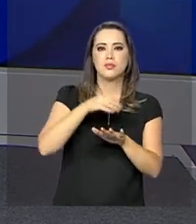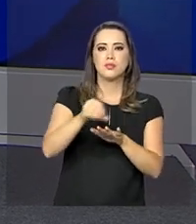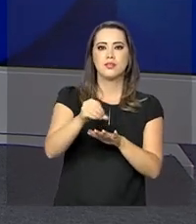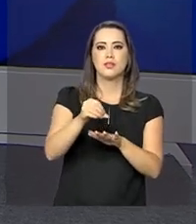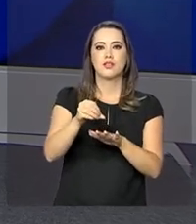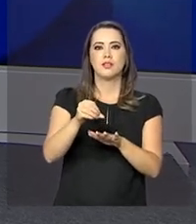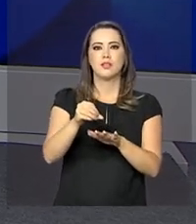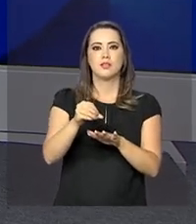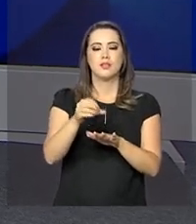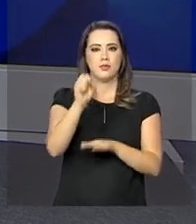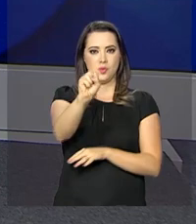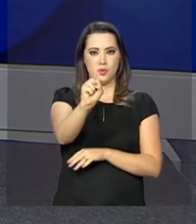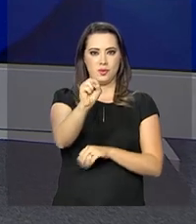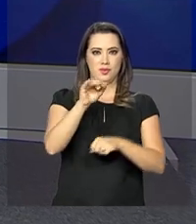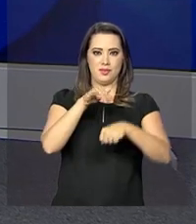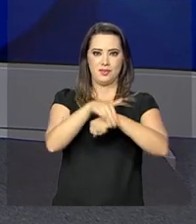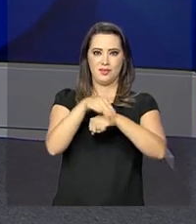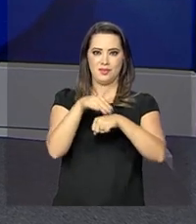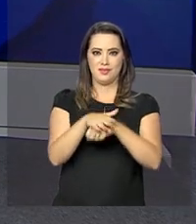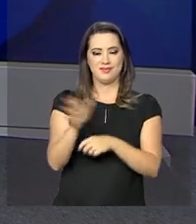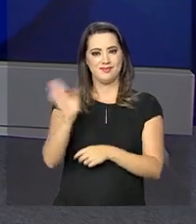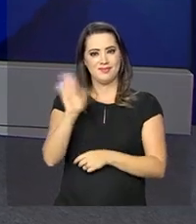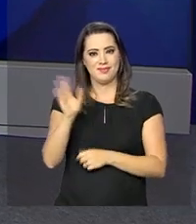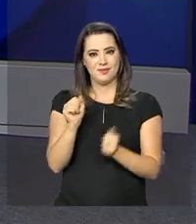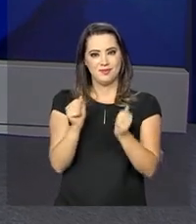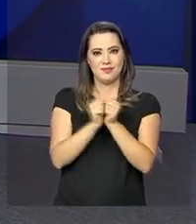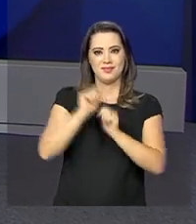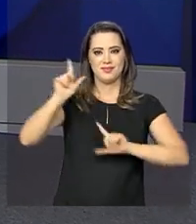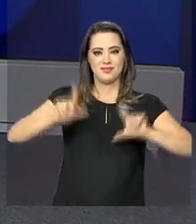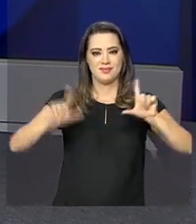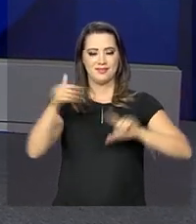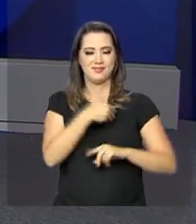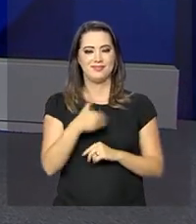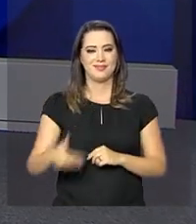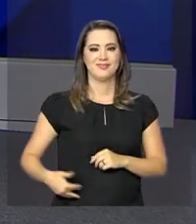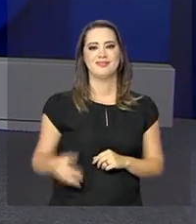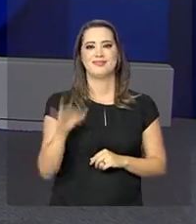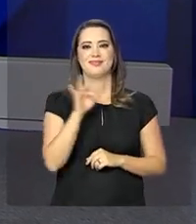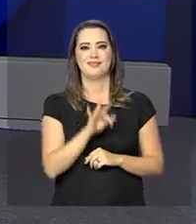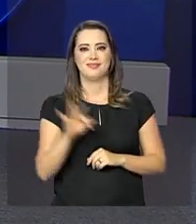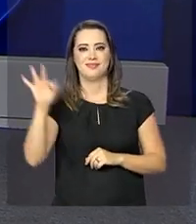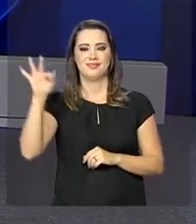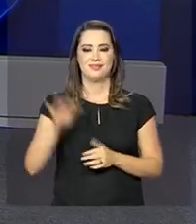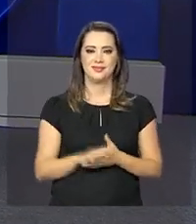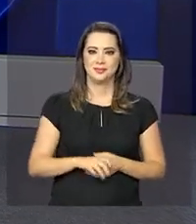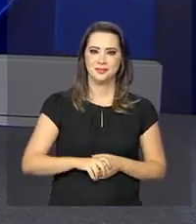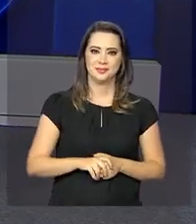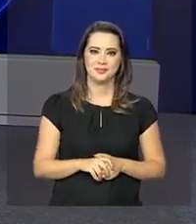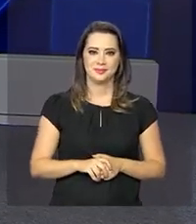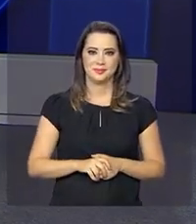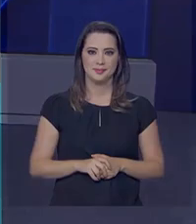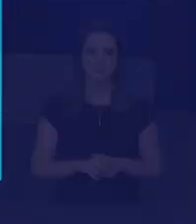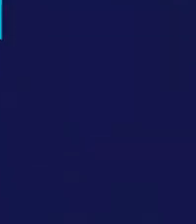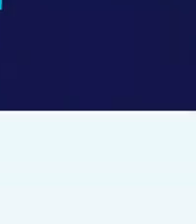8 da noite. Até lá e continue com a gente aqui na NBR, a TV do governo federal.